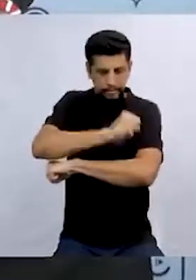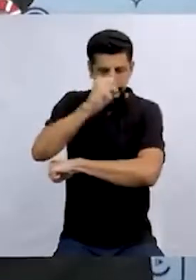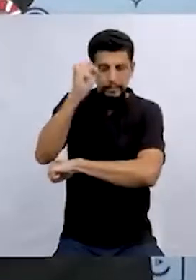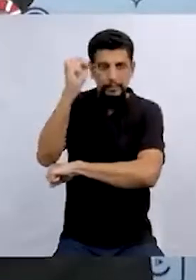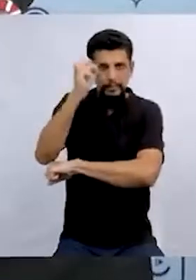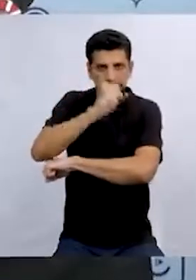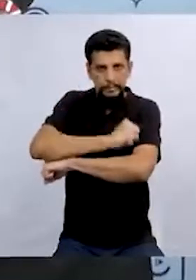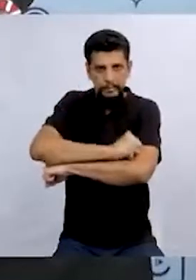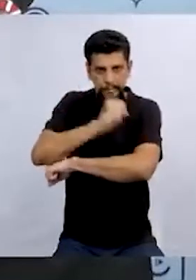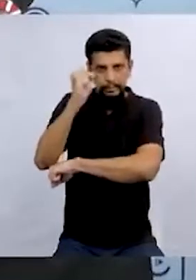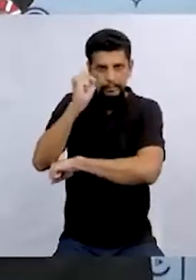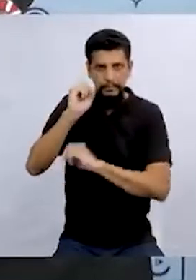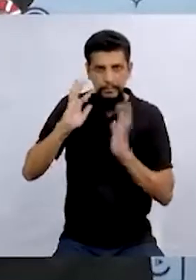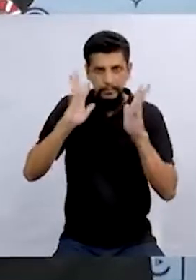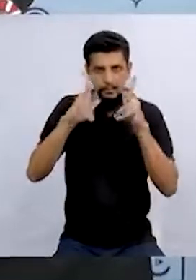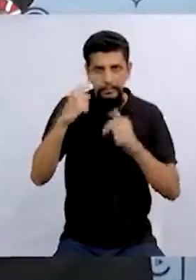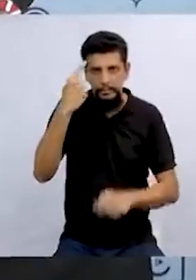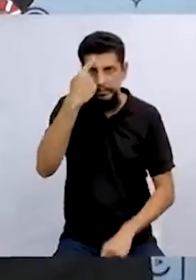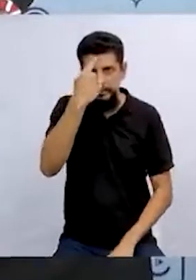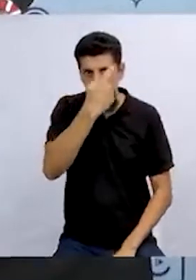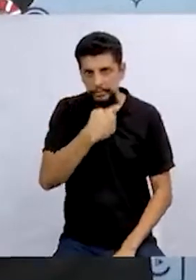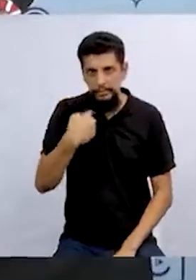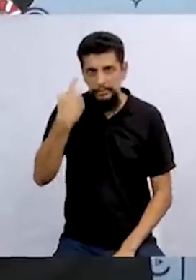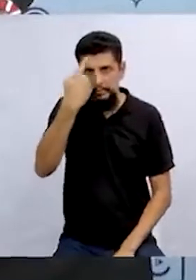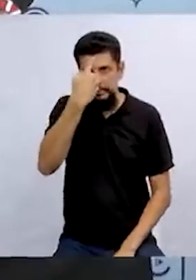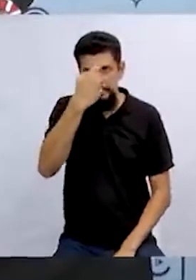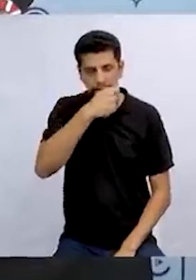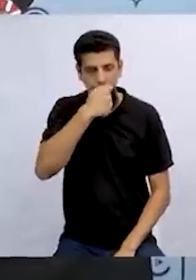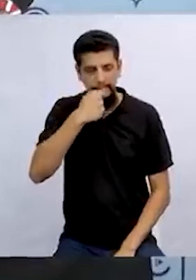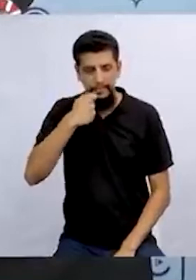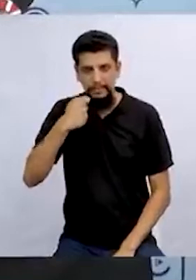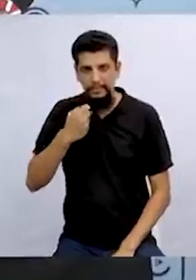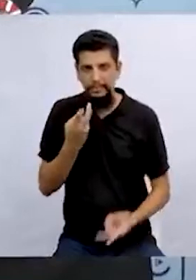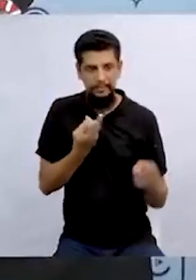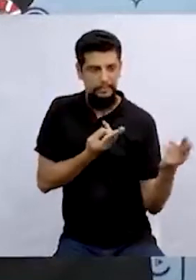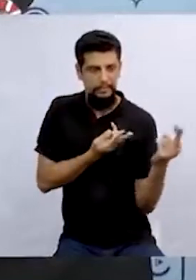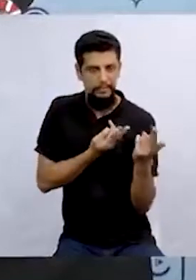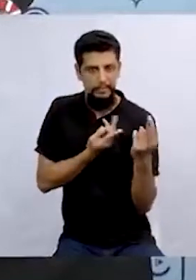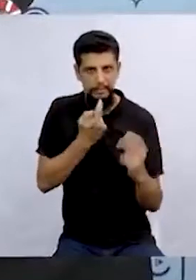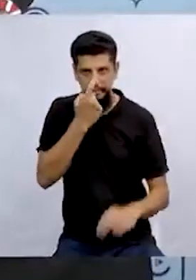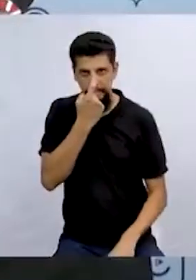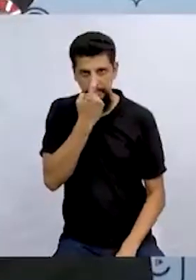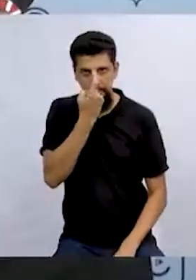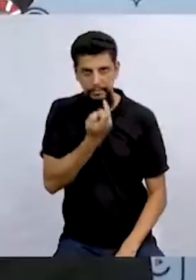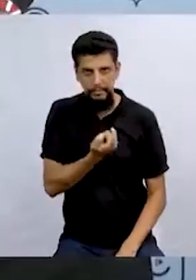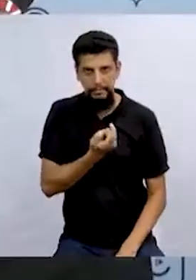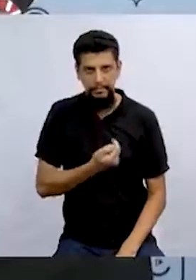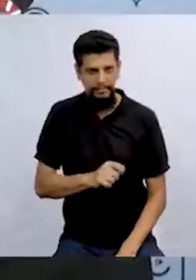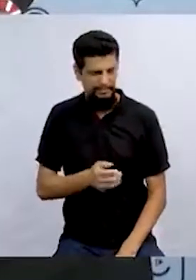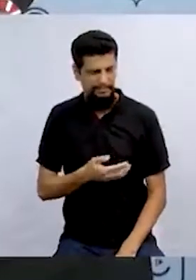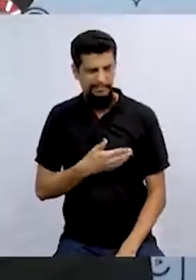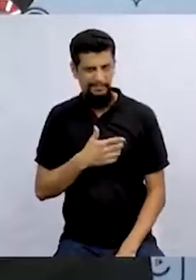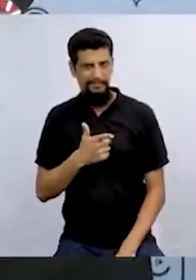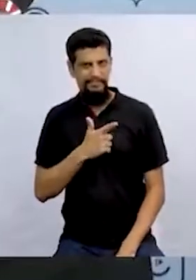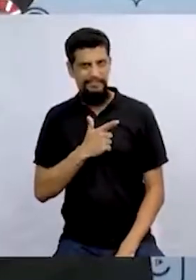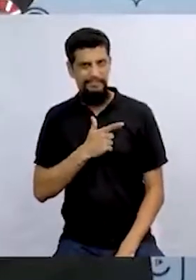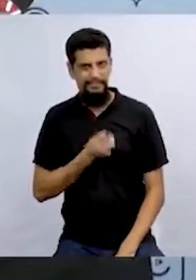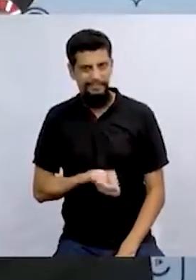Todas com as caras borradas de batom. Elas estavam ridículas.